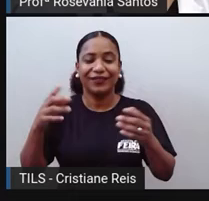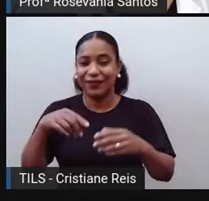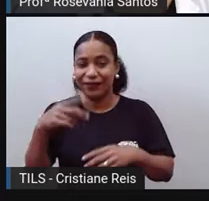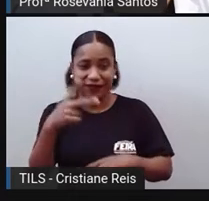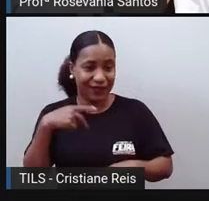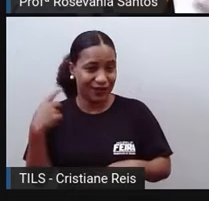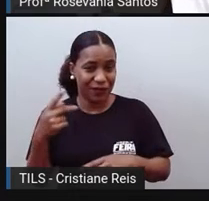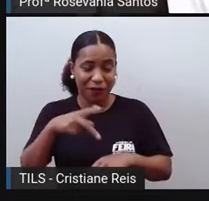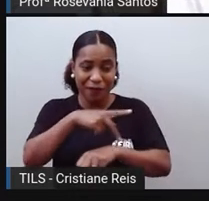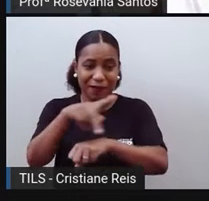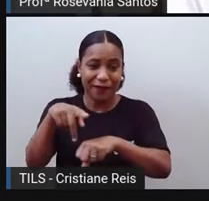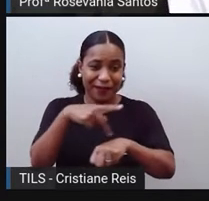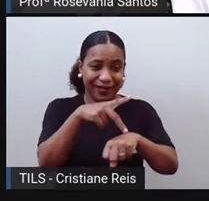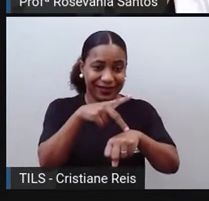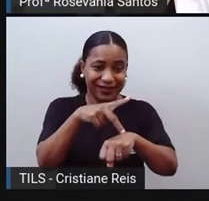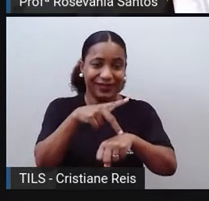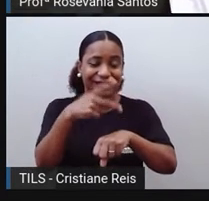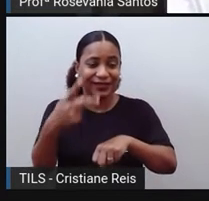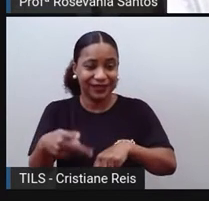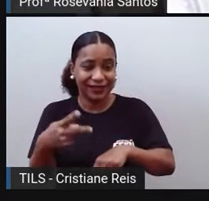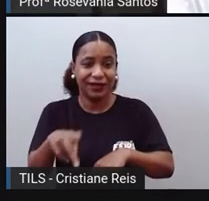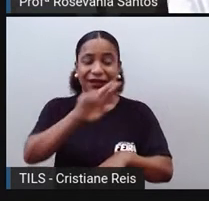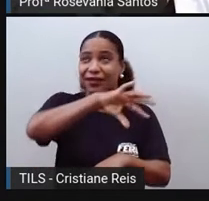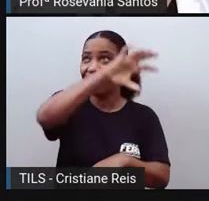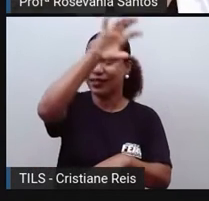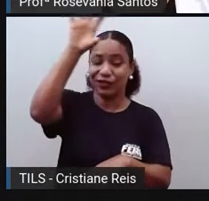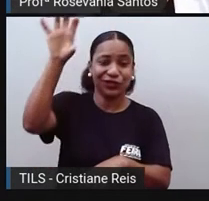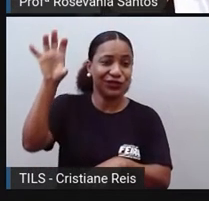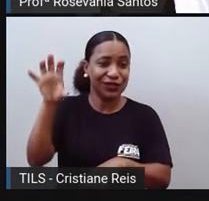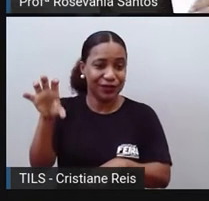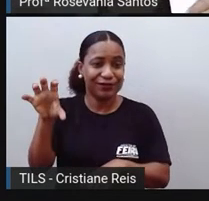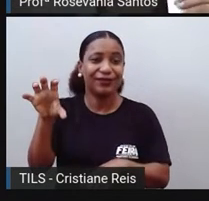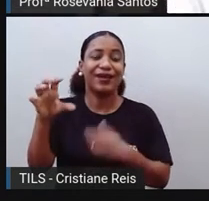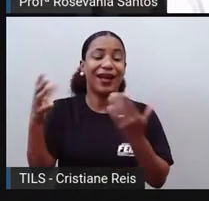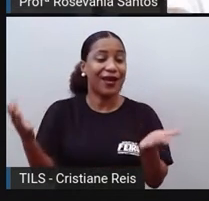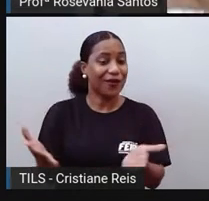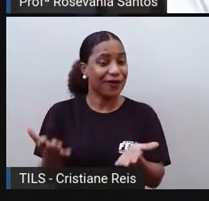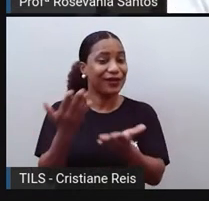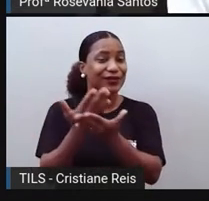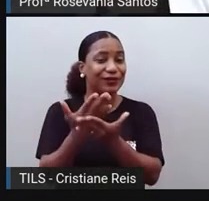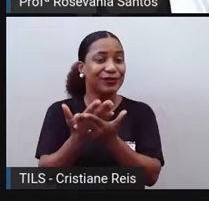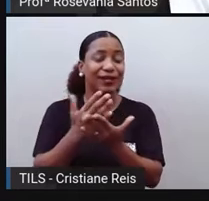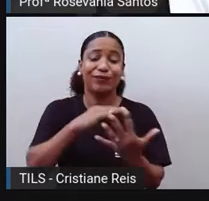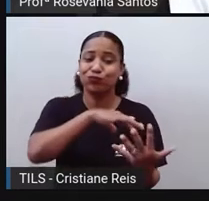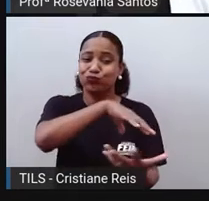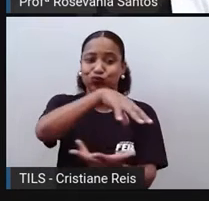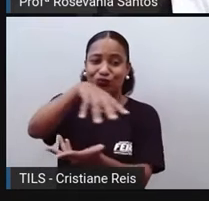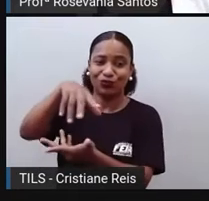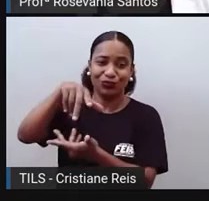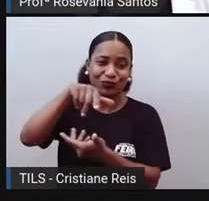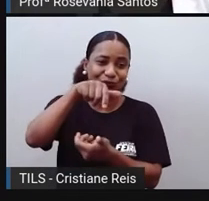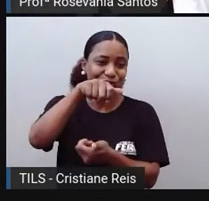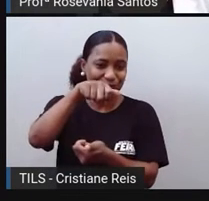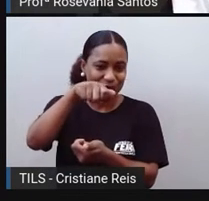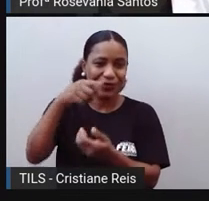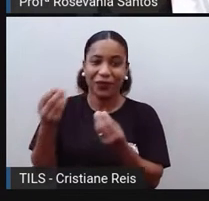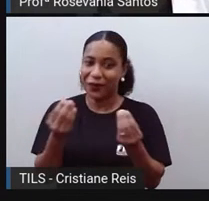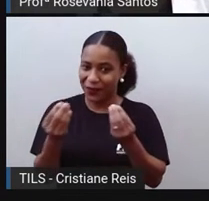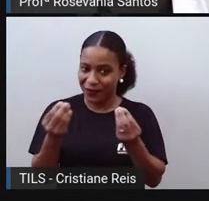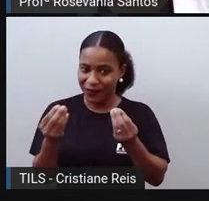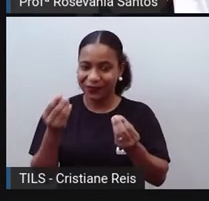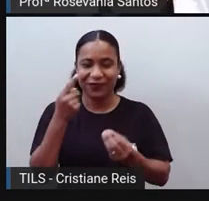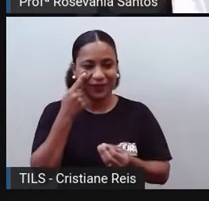nosso país, da nossa região, da nossa região, do nosso país. E agora vamos estudar os habitantes, né? Do mundo. Vamos lá?